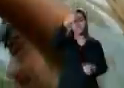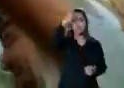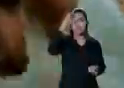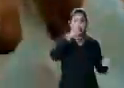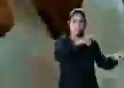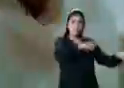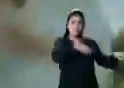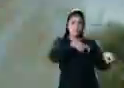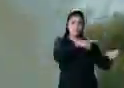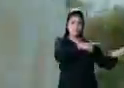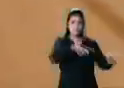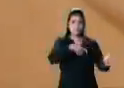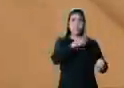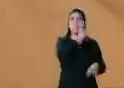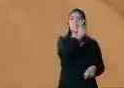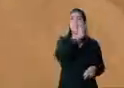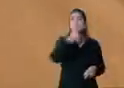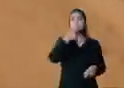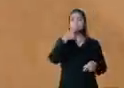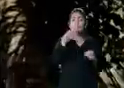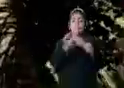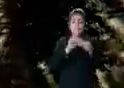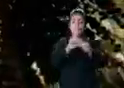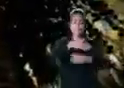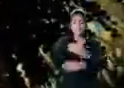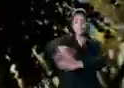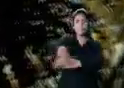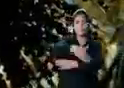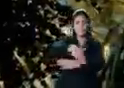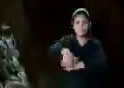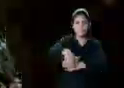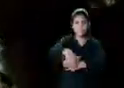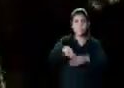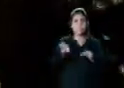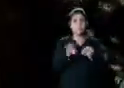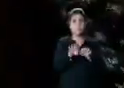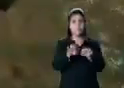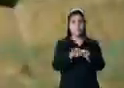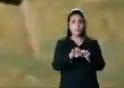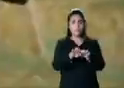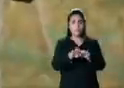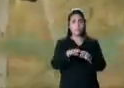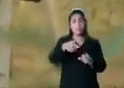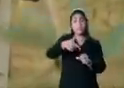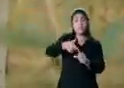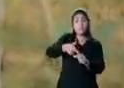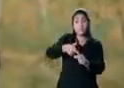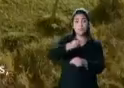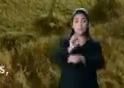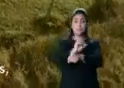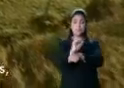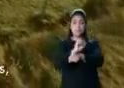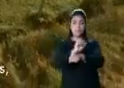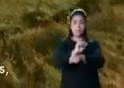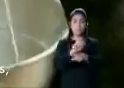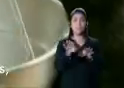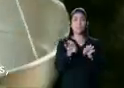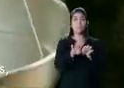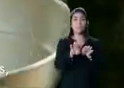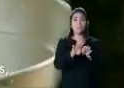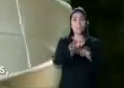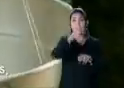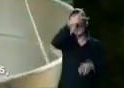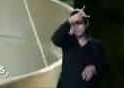campo, o Gladson vai recuperar os ramais, garantir o transporte da produção sem cobrar o combustível e, através de